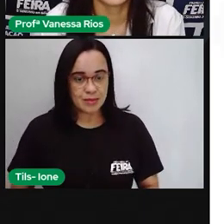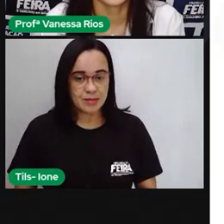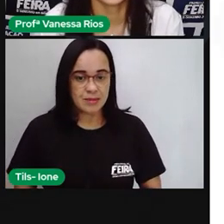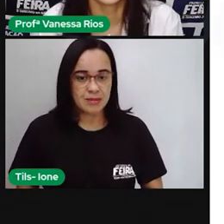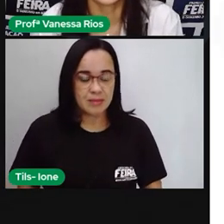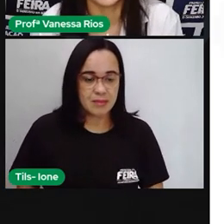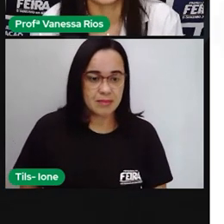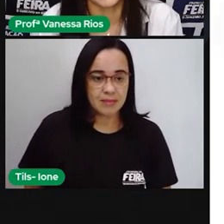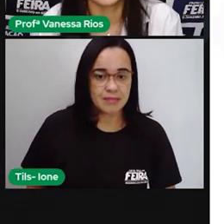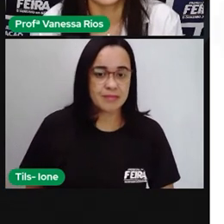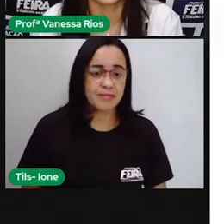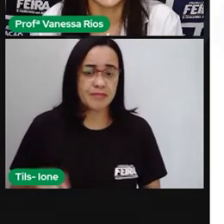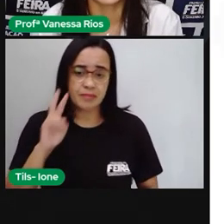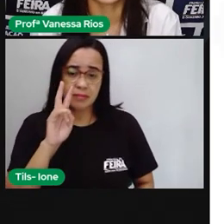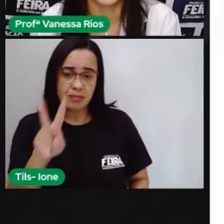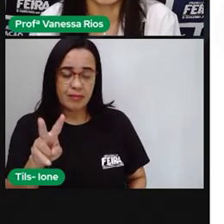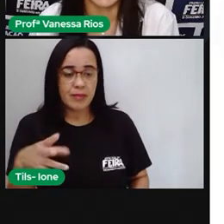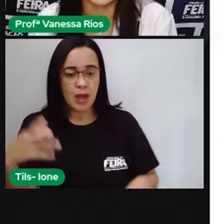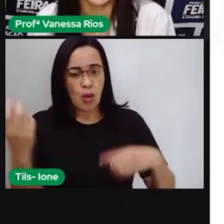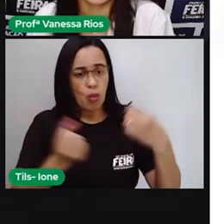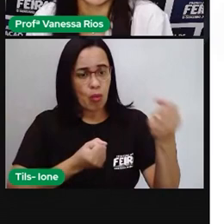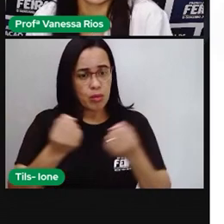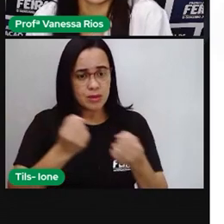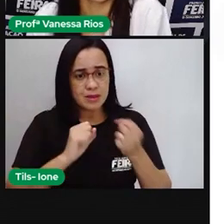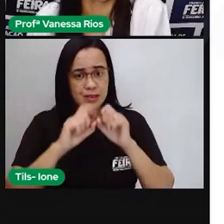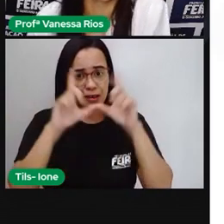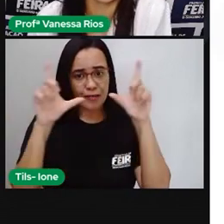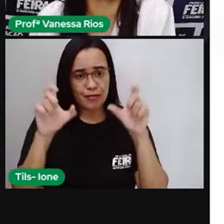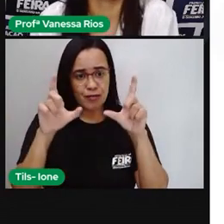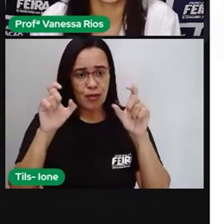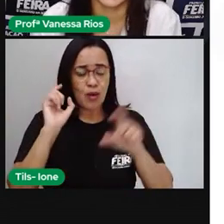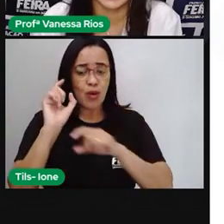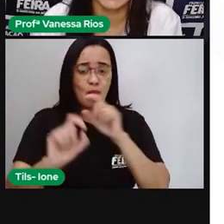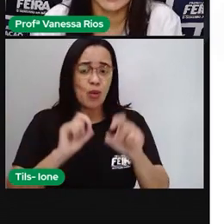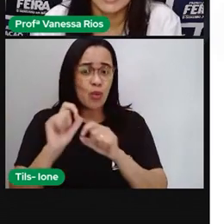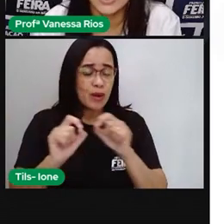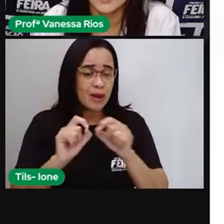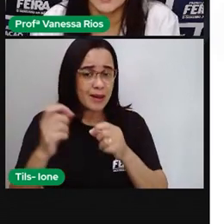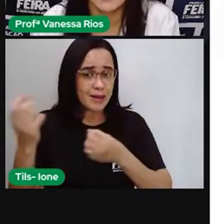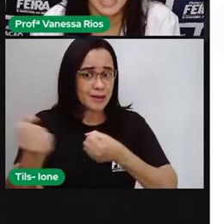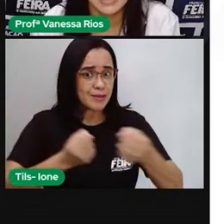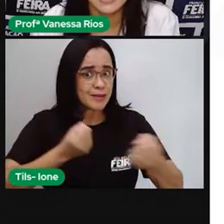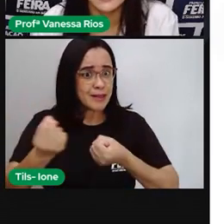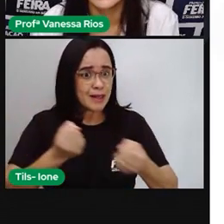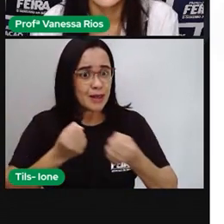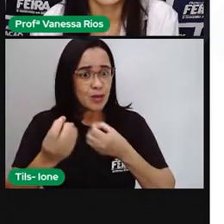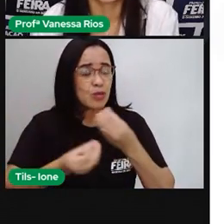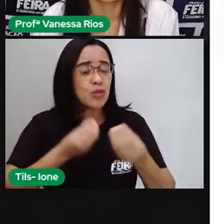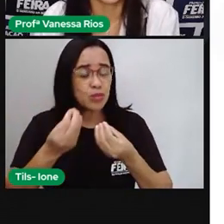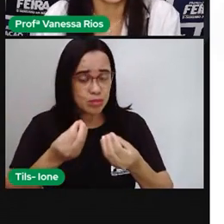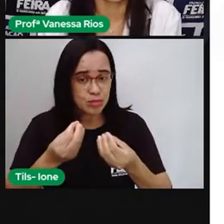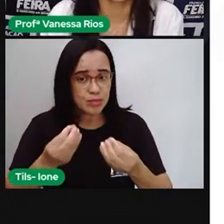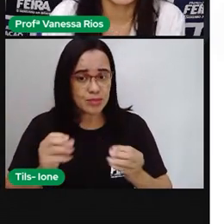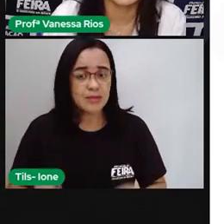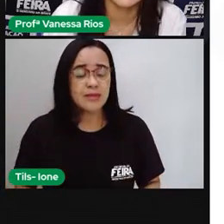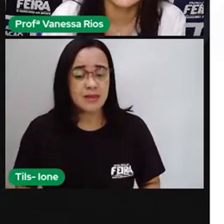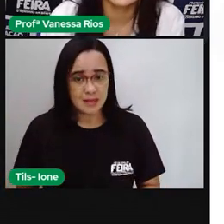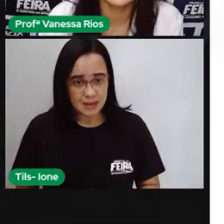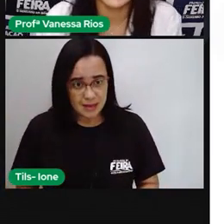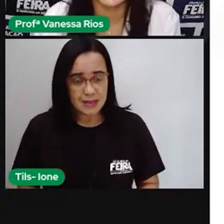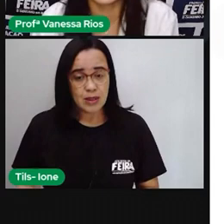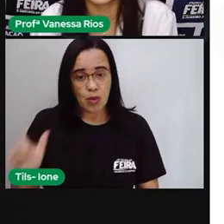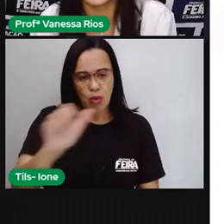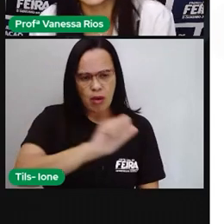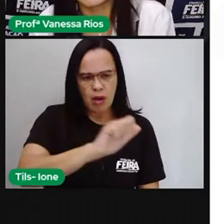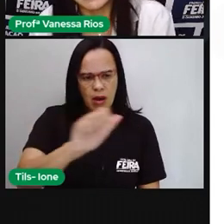A Pro colocou aí para iniciar essa imagem, né? A gente vê aí um carro desmontado e várias peças